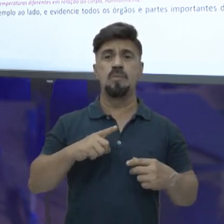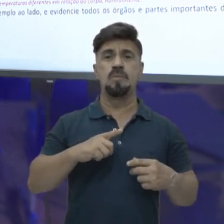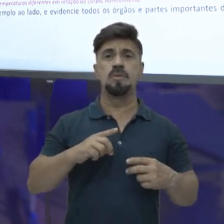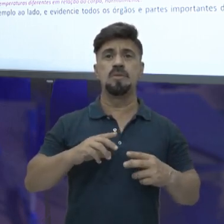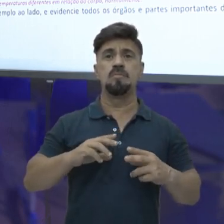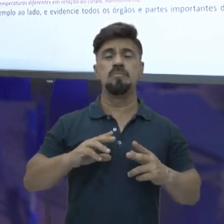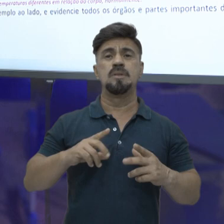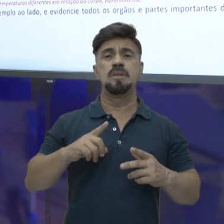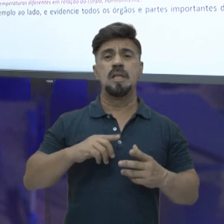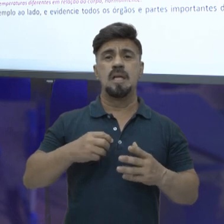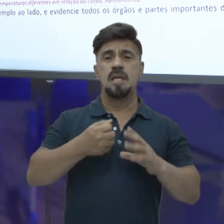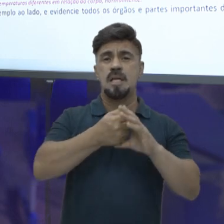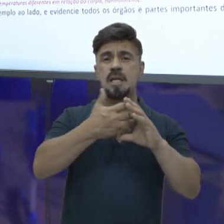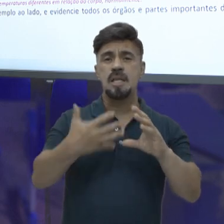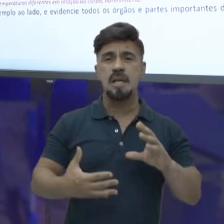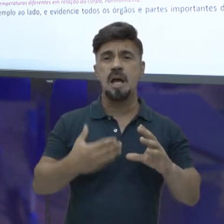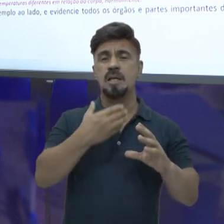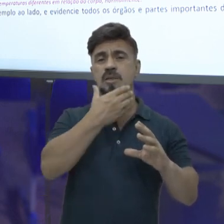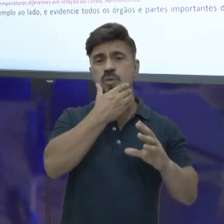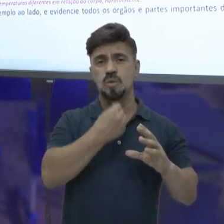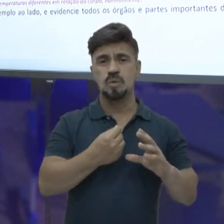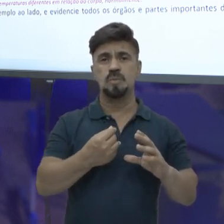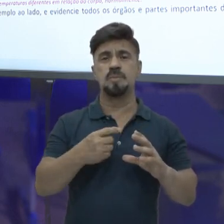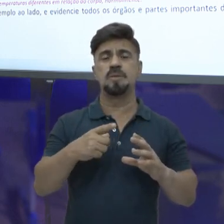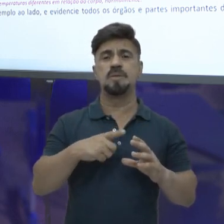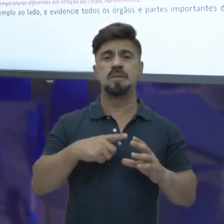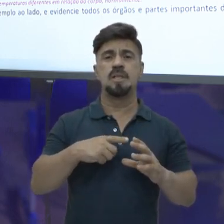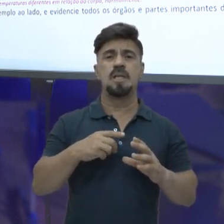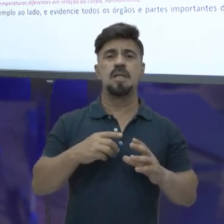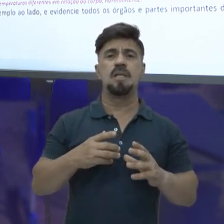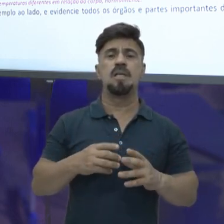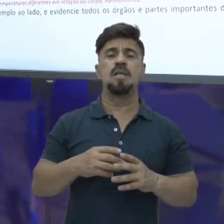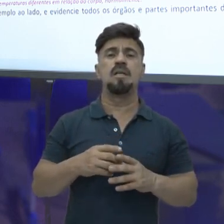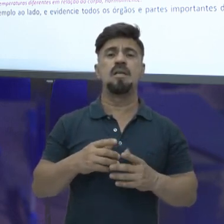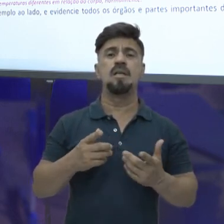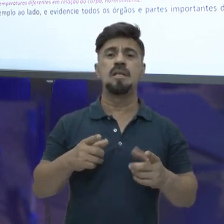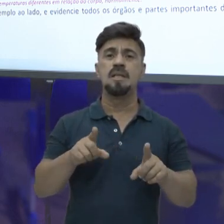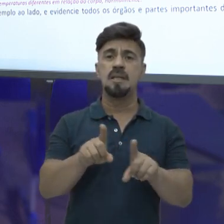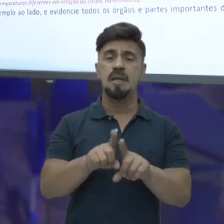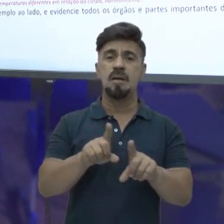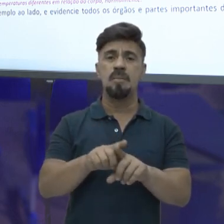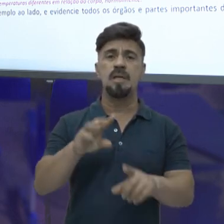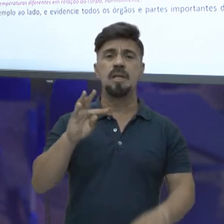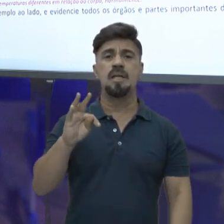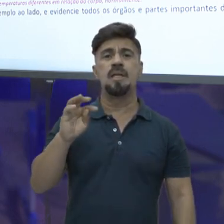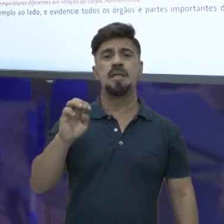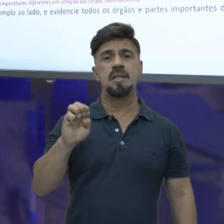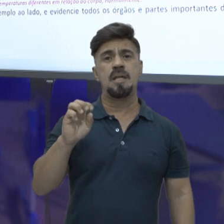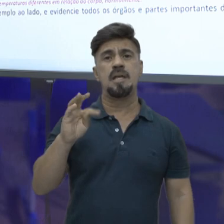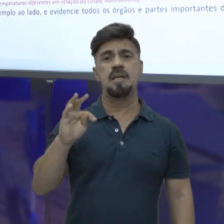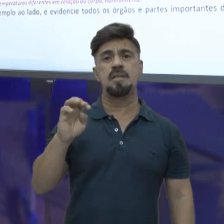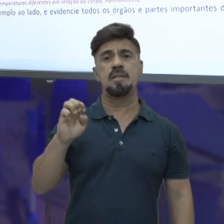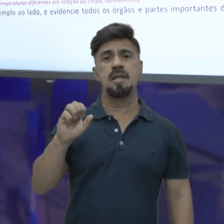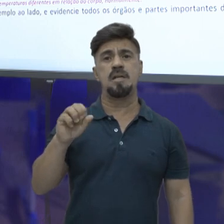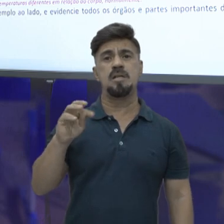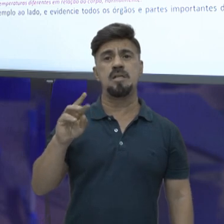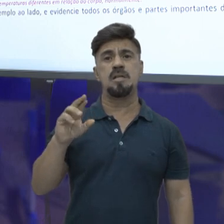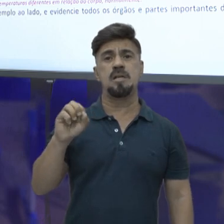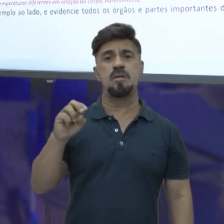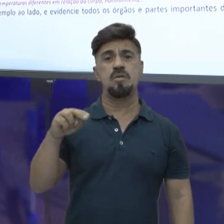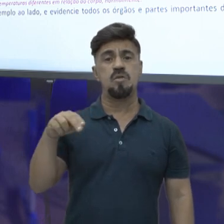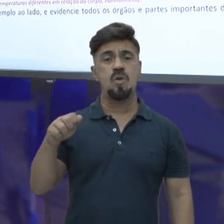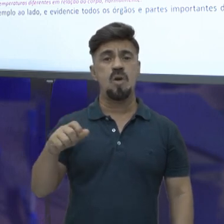as características sexuais masculinas. Detalhe, a testosterona também tem na mulher, só que em pequena quantidade,